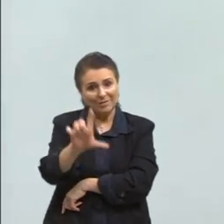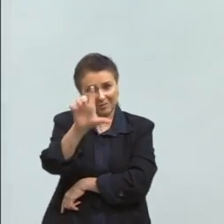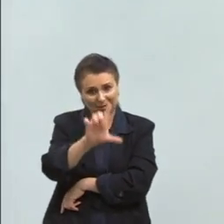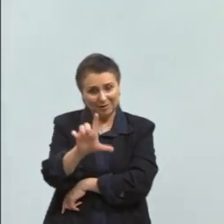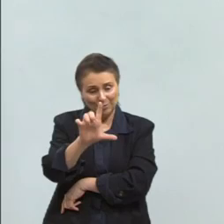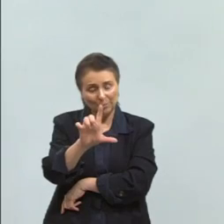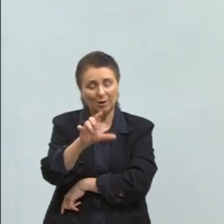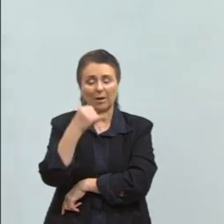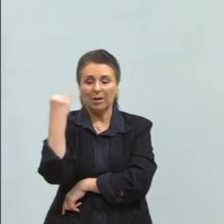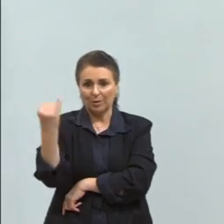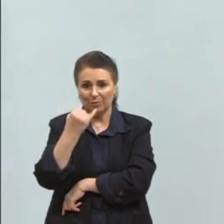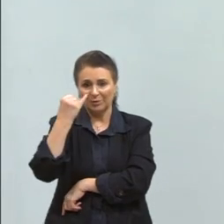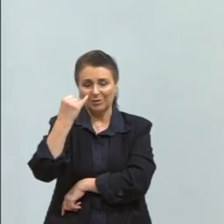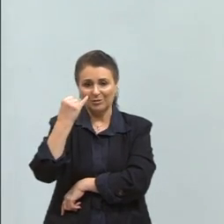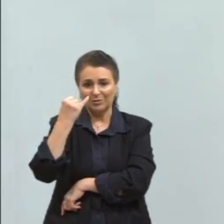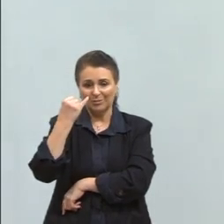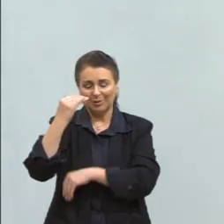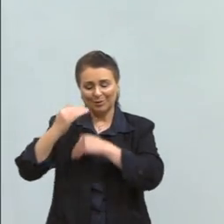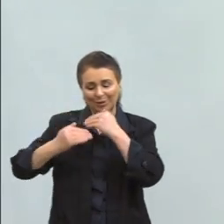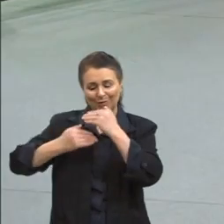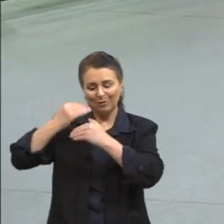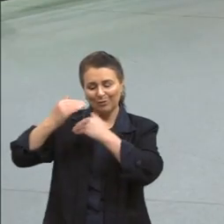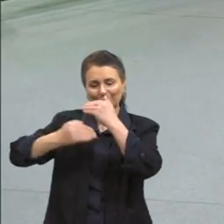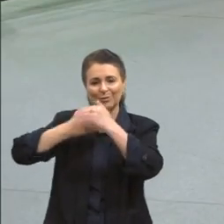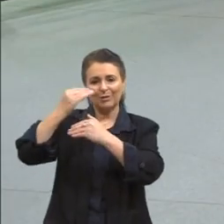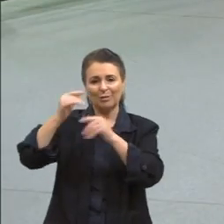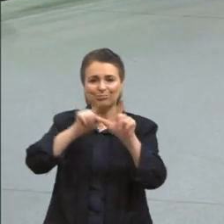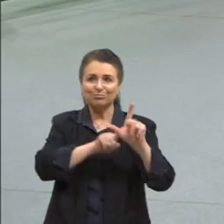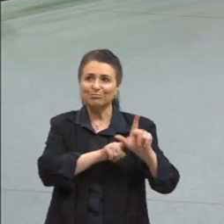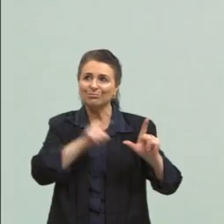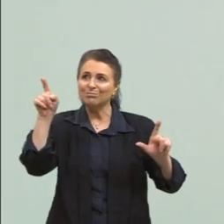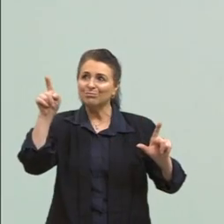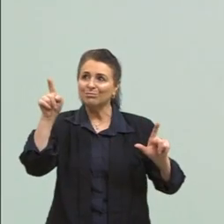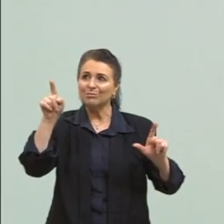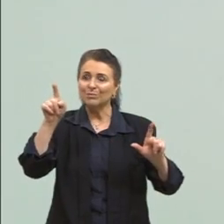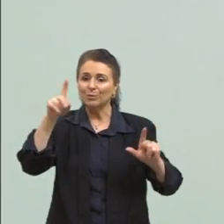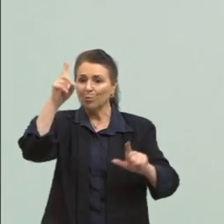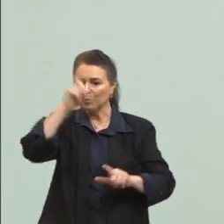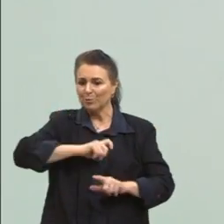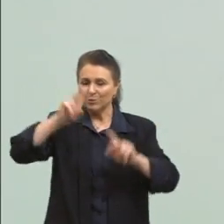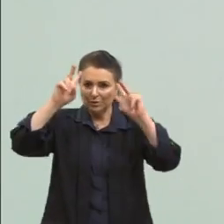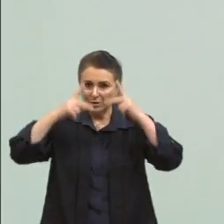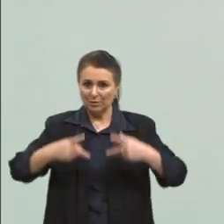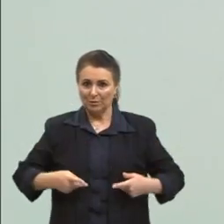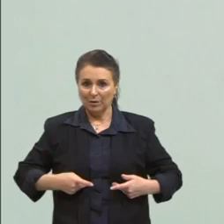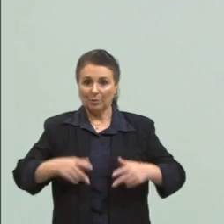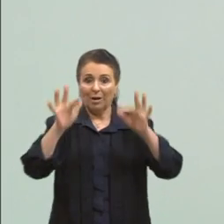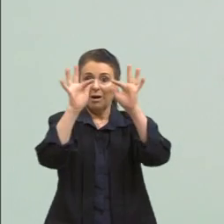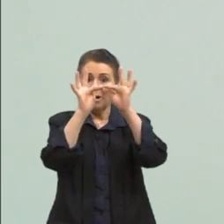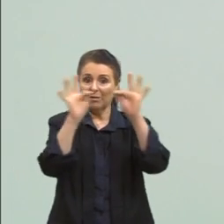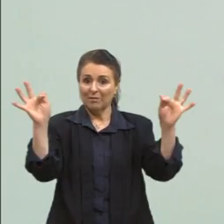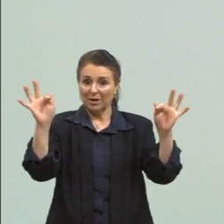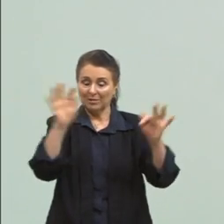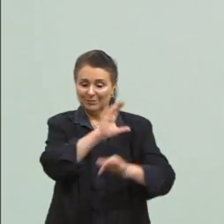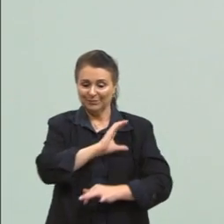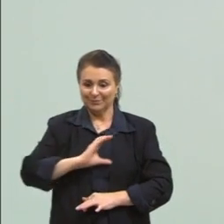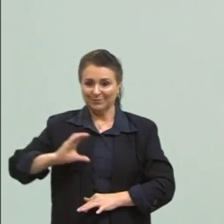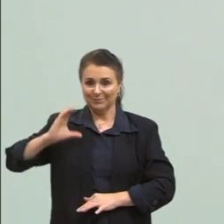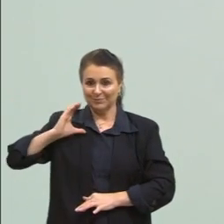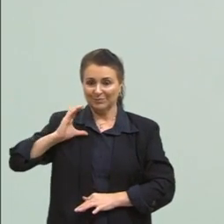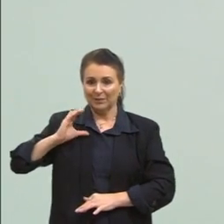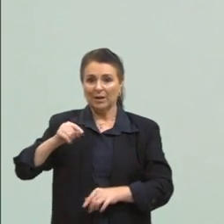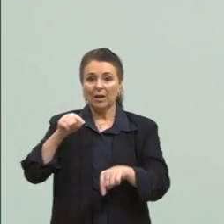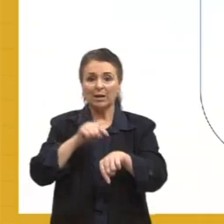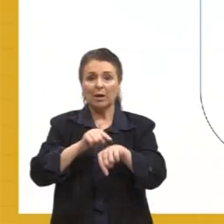nossa evolução como seres humanos. Trazendo um pouquinho novamente a primeira frase da Clarice Lispector, na Hora da Estrela, onde ela